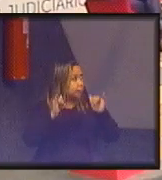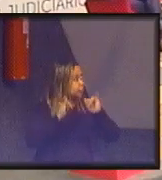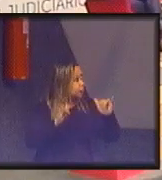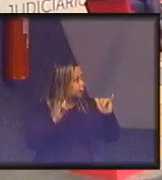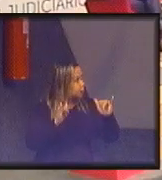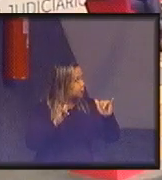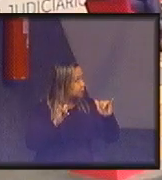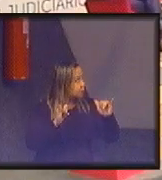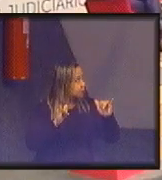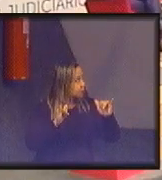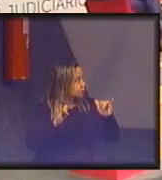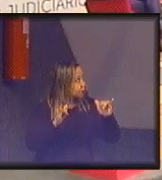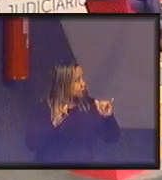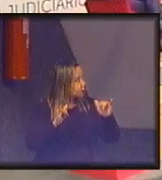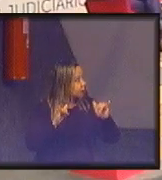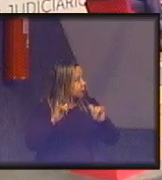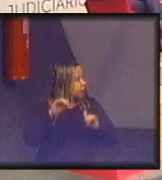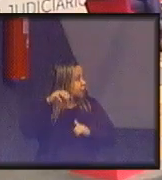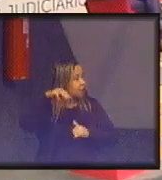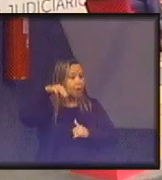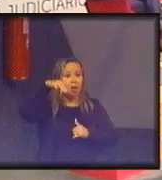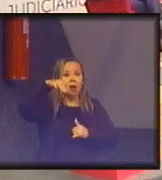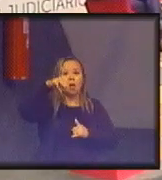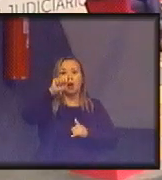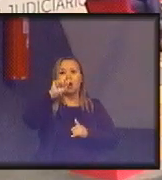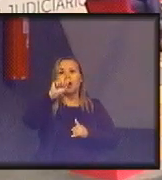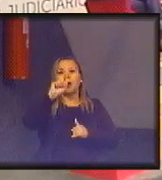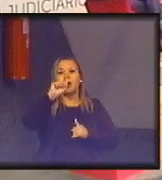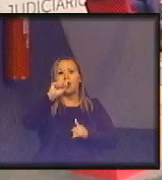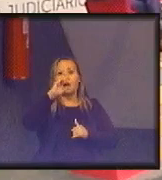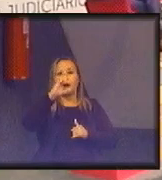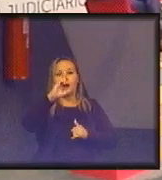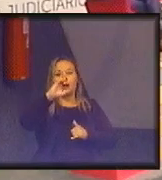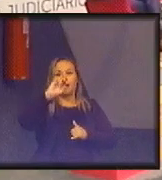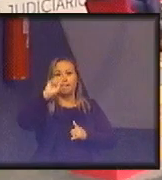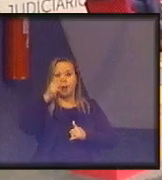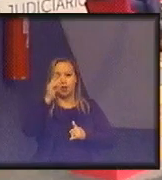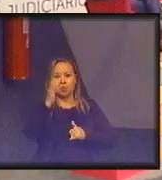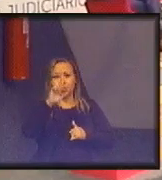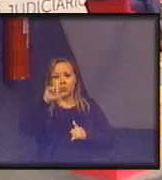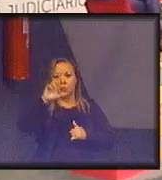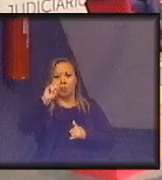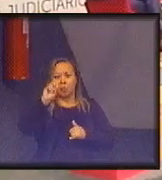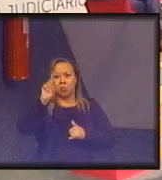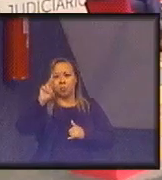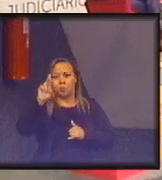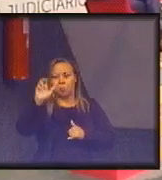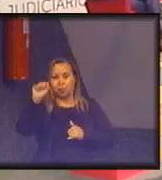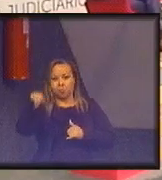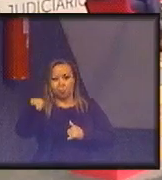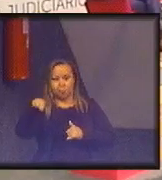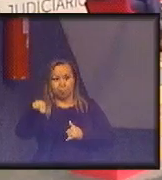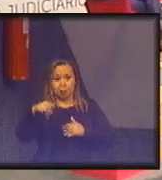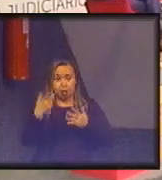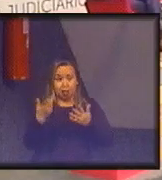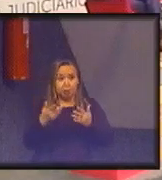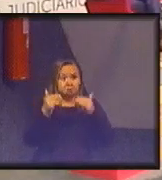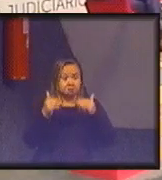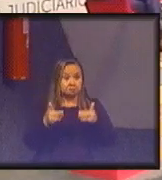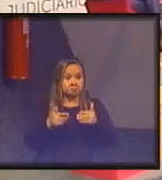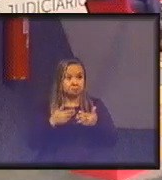análise o McLuhan é aquele que o pessoal falou das mídias sociais que o meio virou a mensagem só que